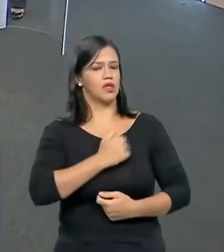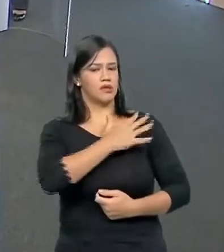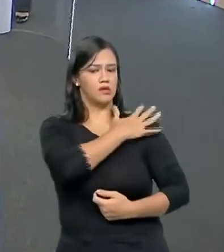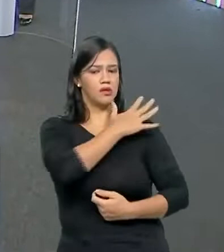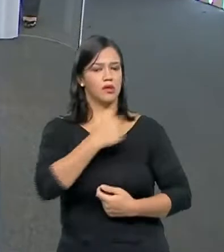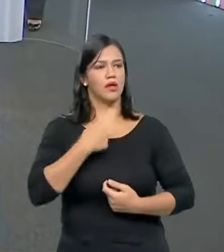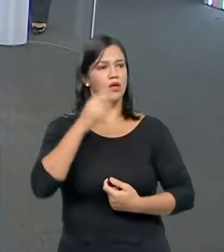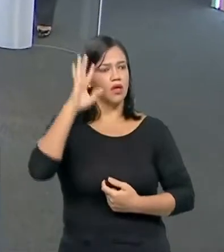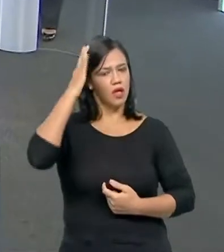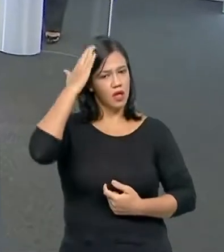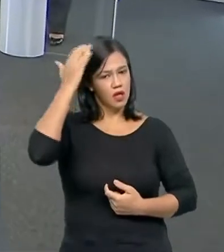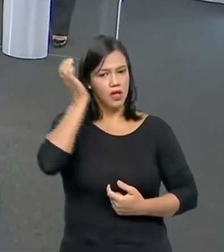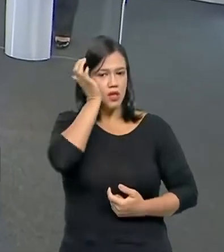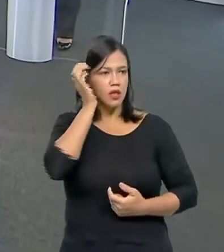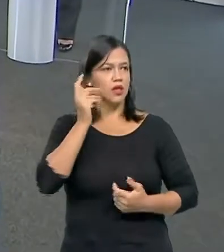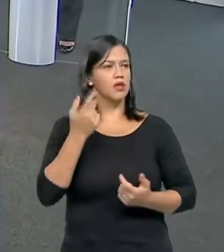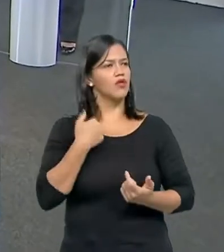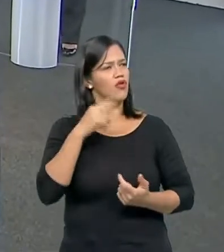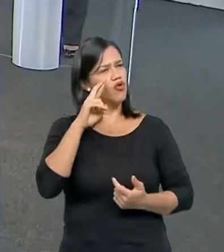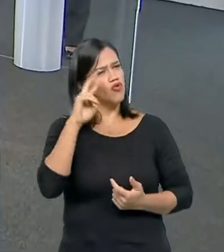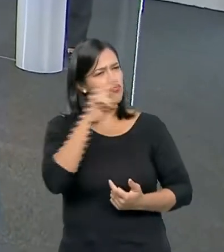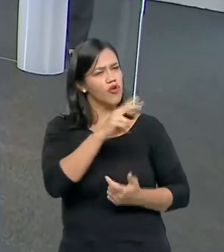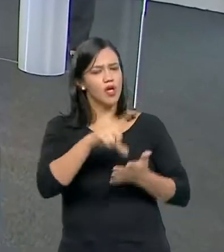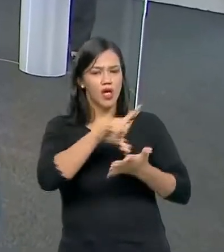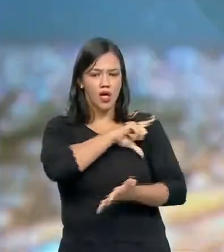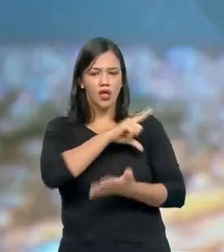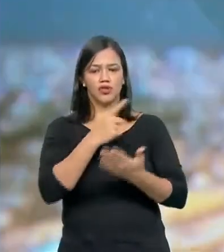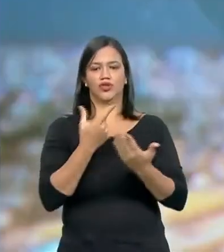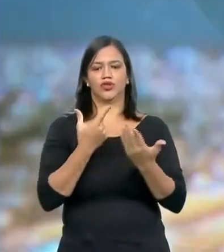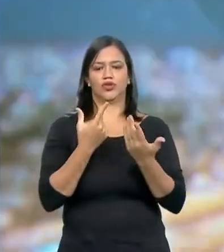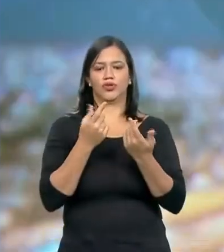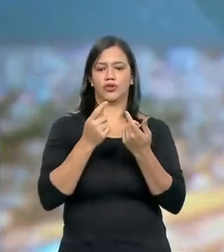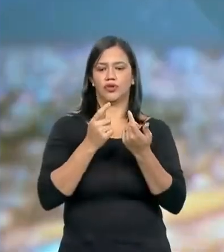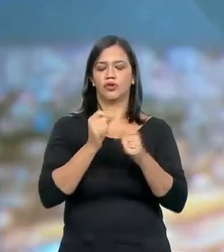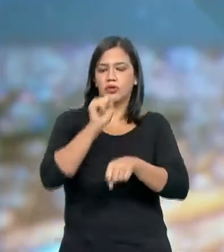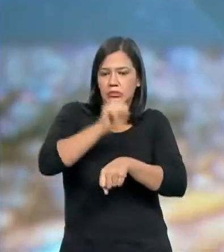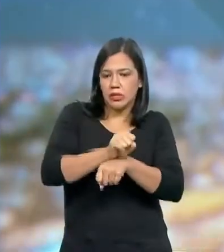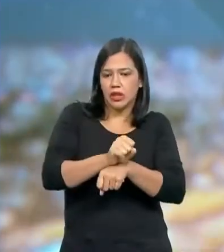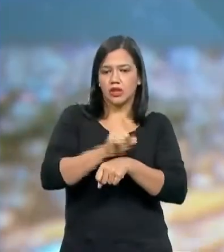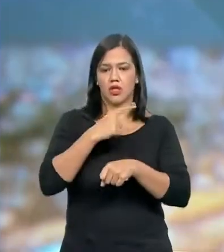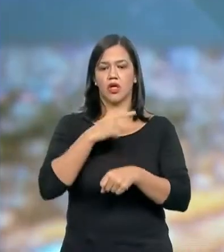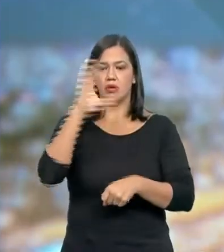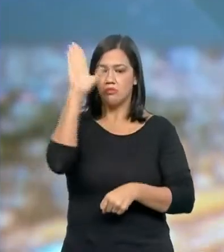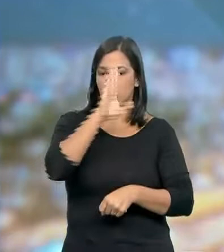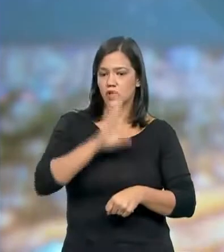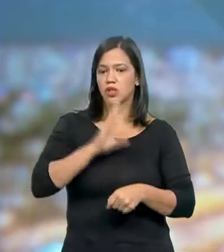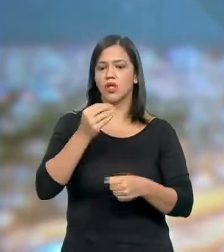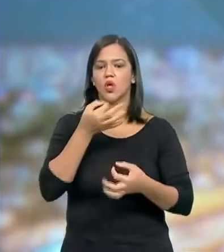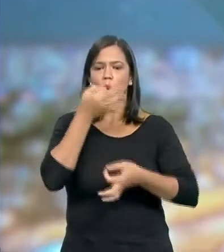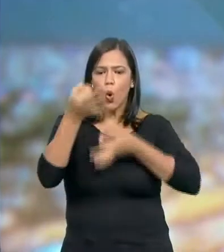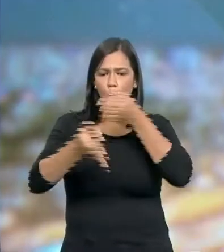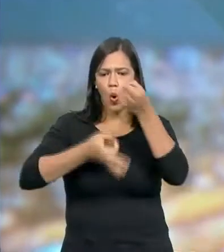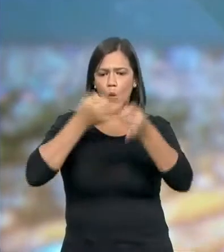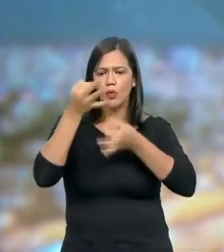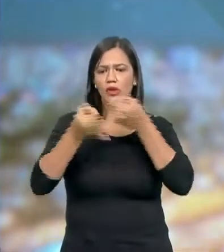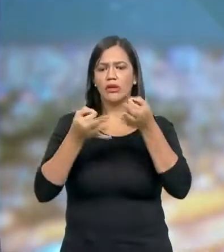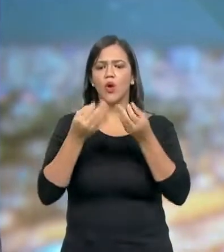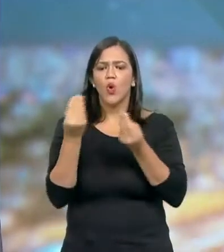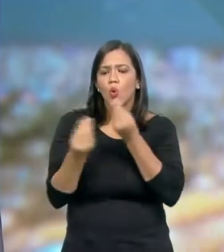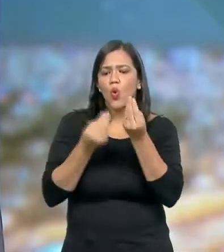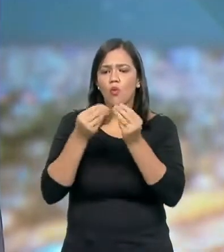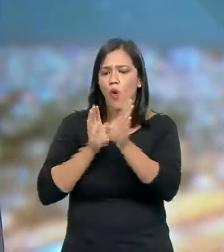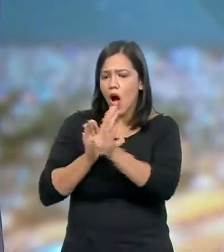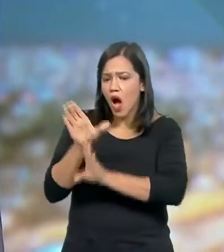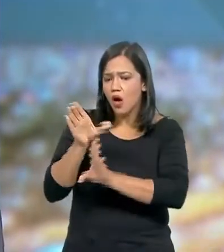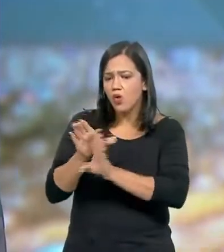queria... Eu vi aqui no... Antes dos comerciais aqui, os brasileiros comentando sobre o que poderiam aconselhar